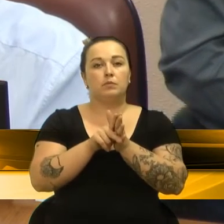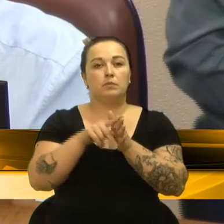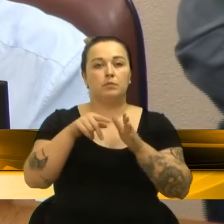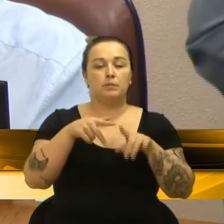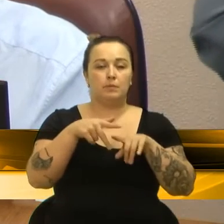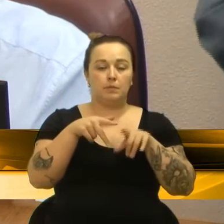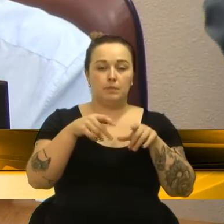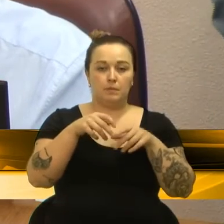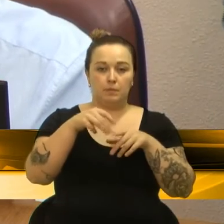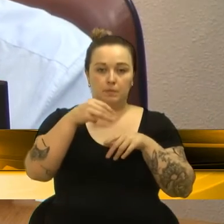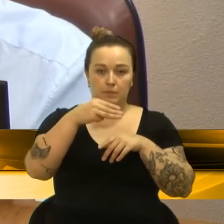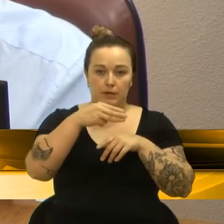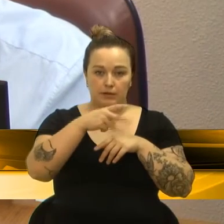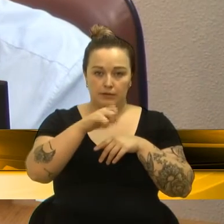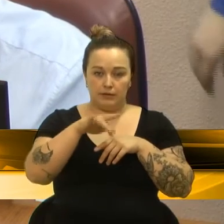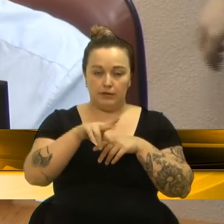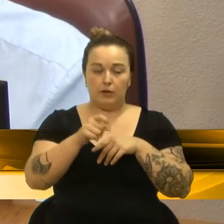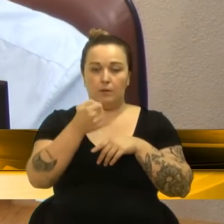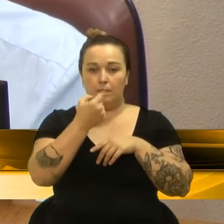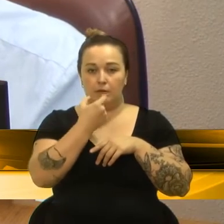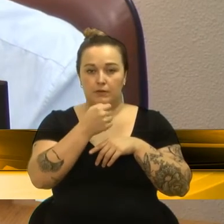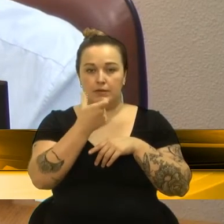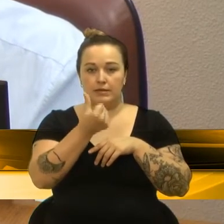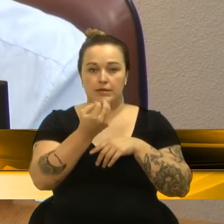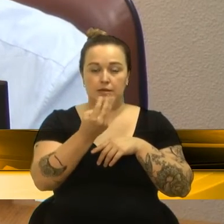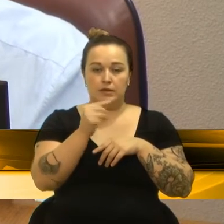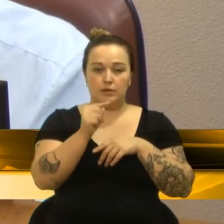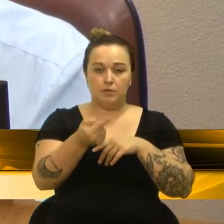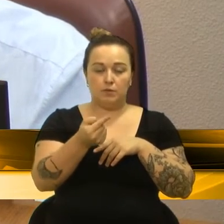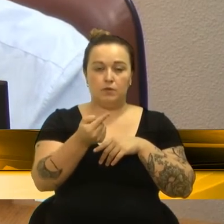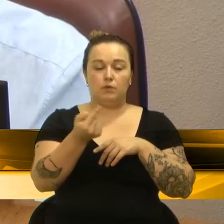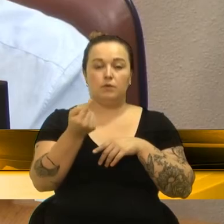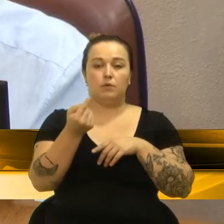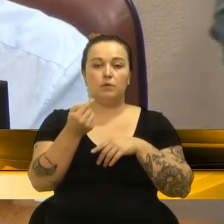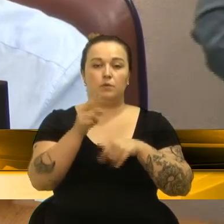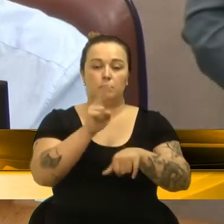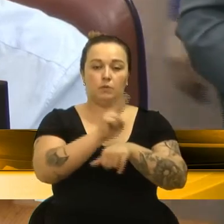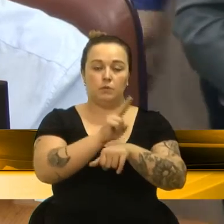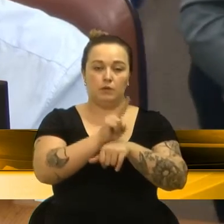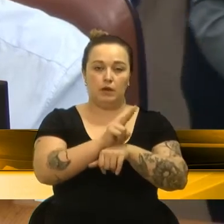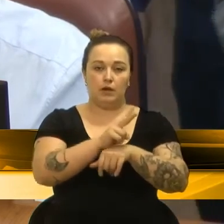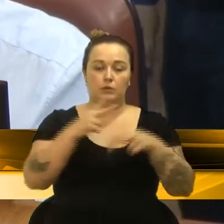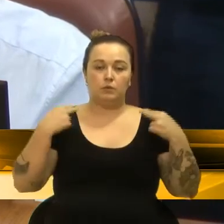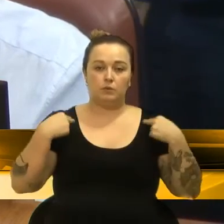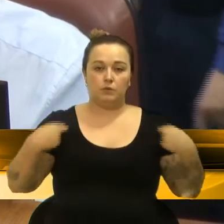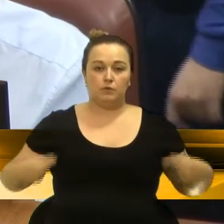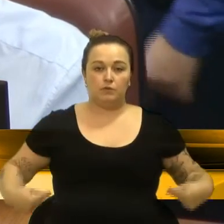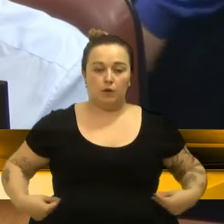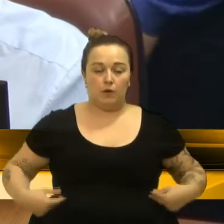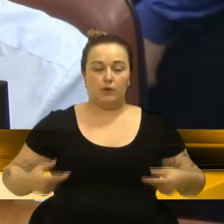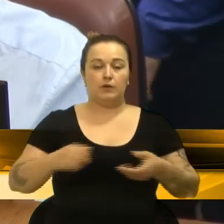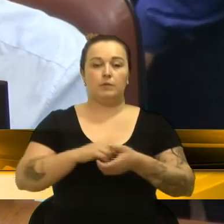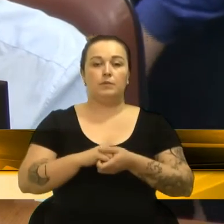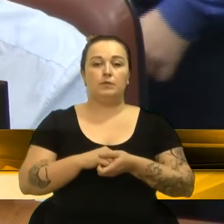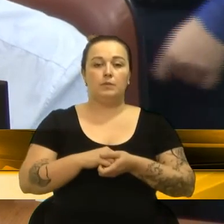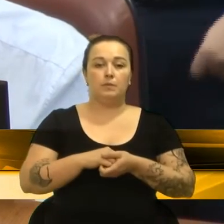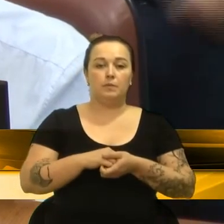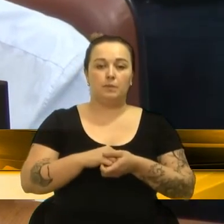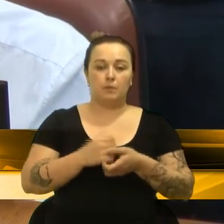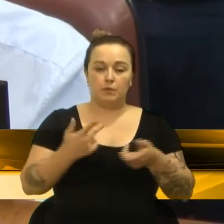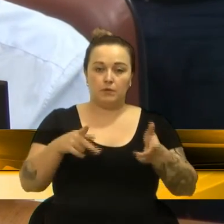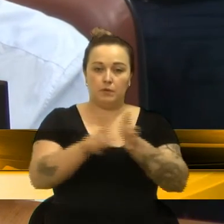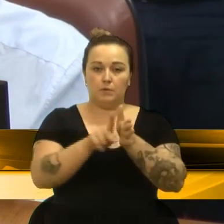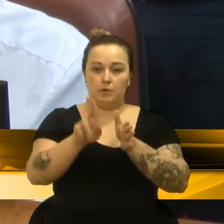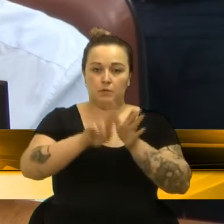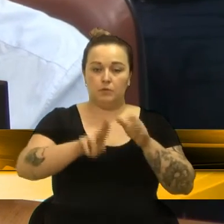manutenção predial 2.000, medicamento 63.000, material de proteção, segurança e uniformes 4.500, material odontológico 2.600,